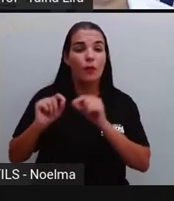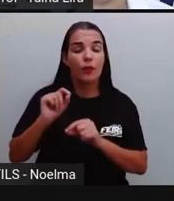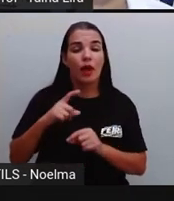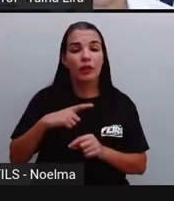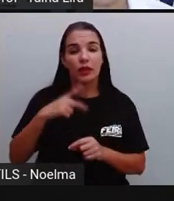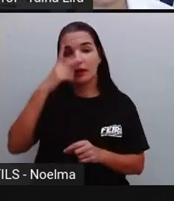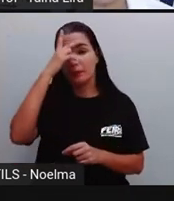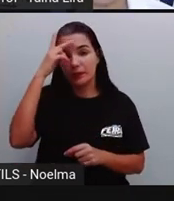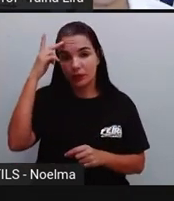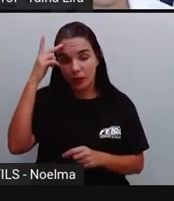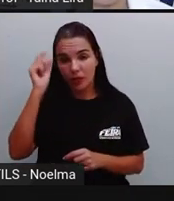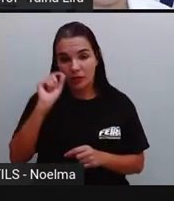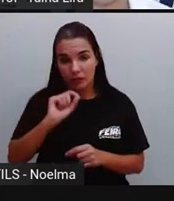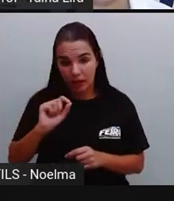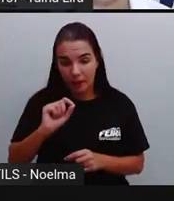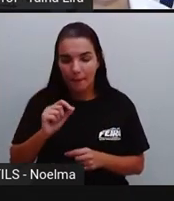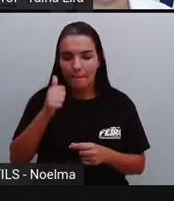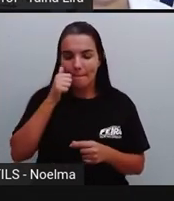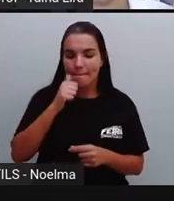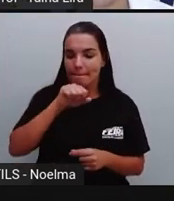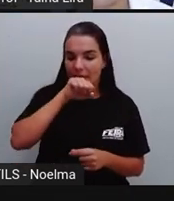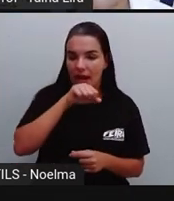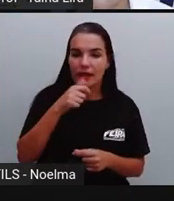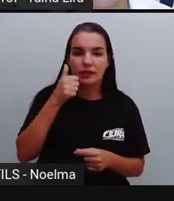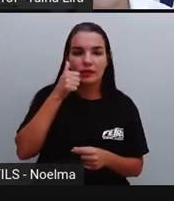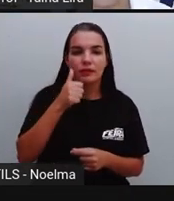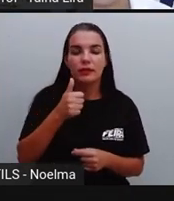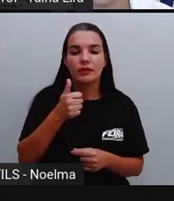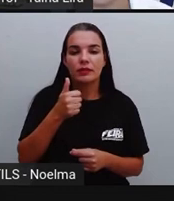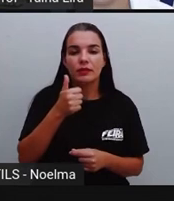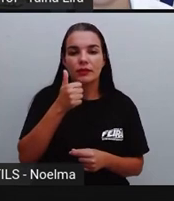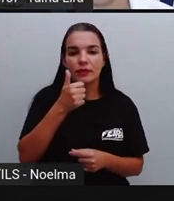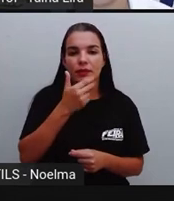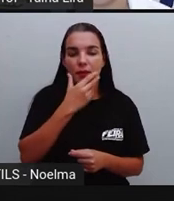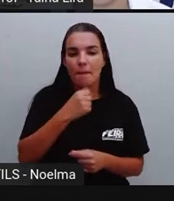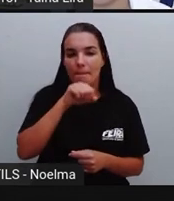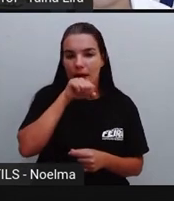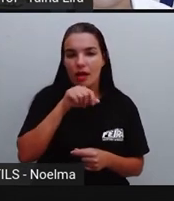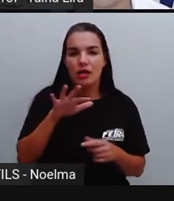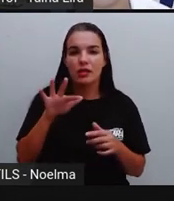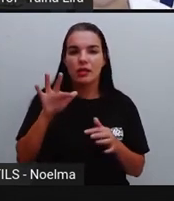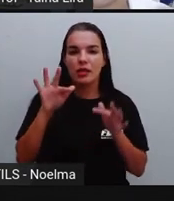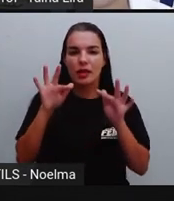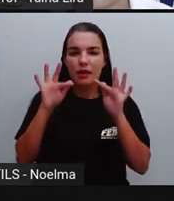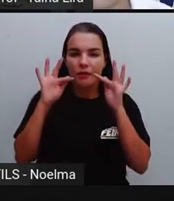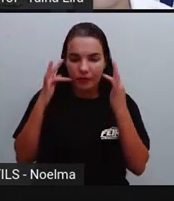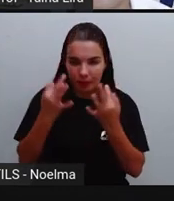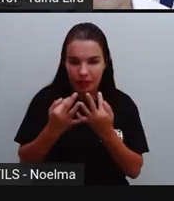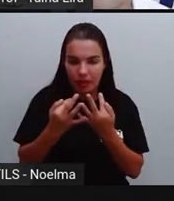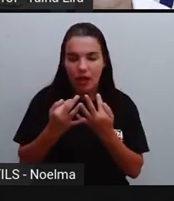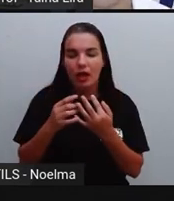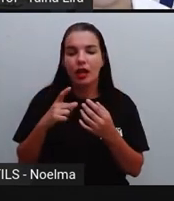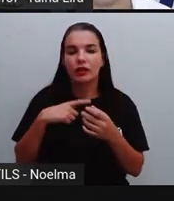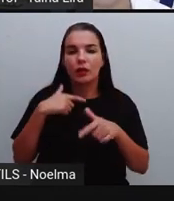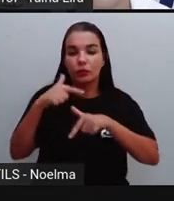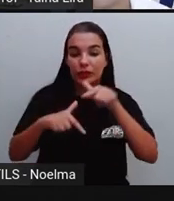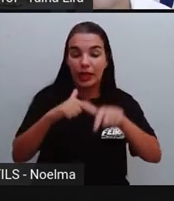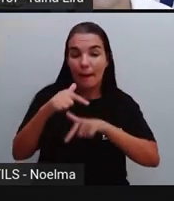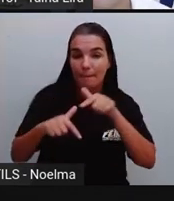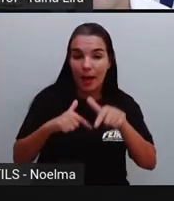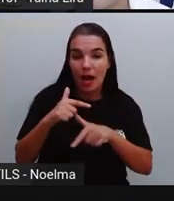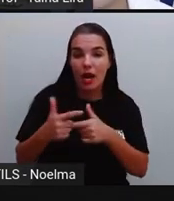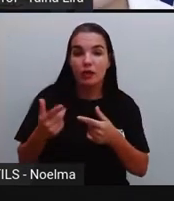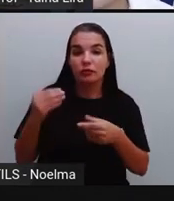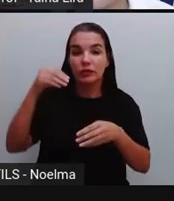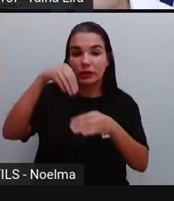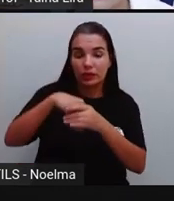votam, né, Pais, alunos, professores e funcionários, né, Professores e funcionários efetivos da escola, Pais e